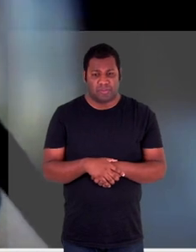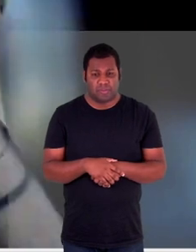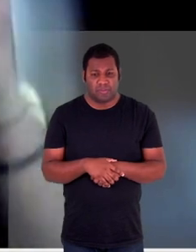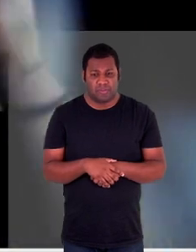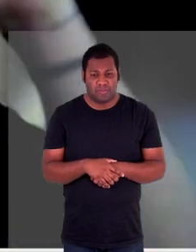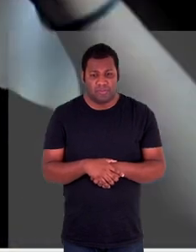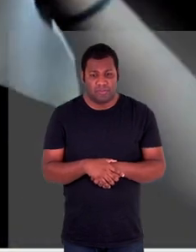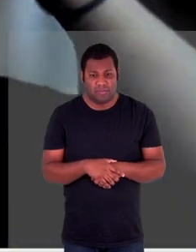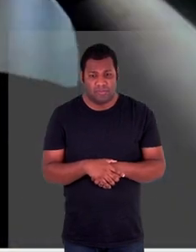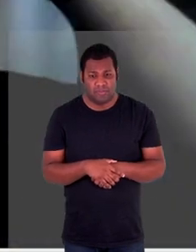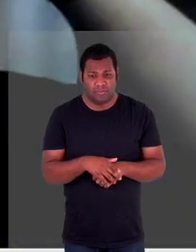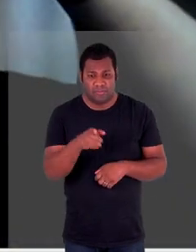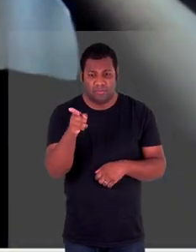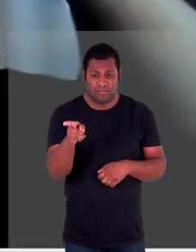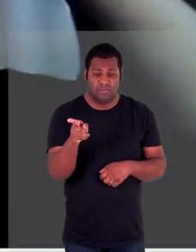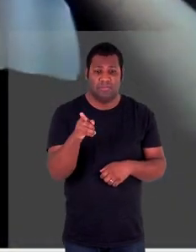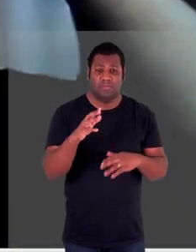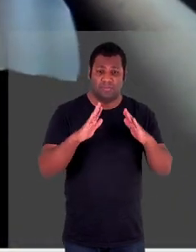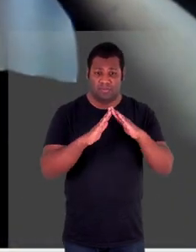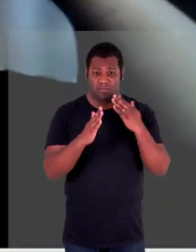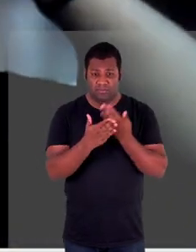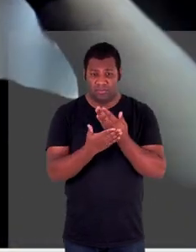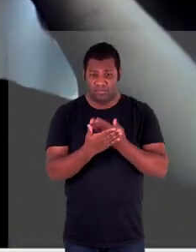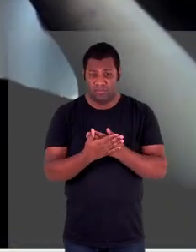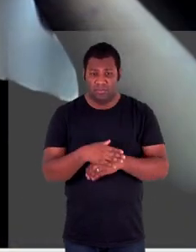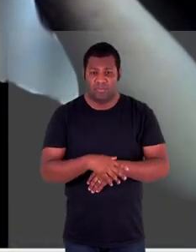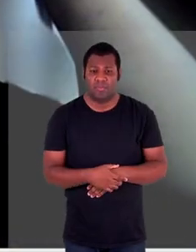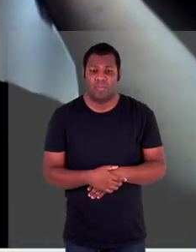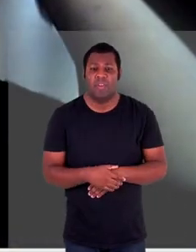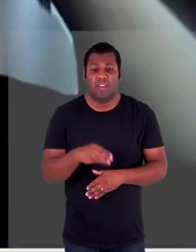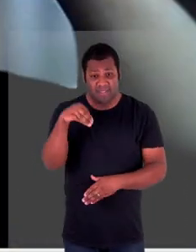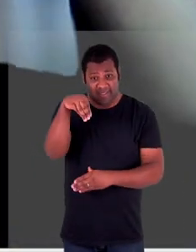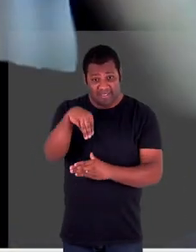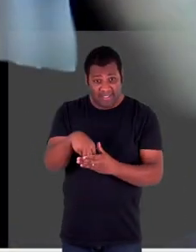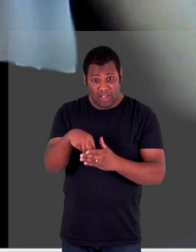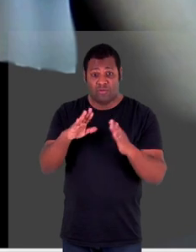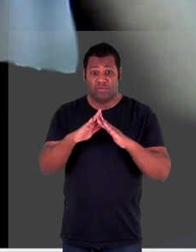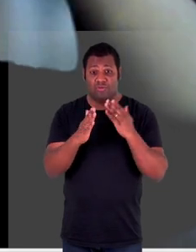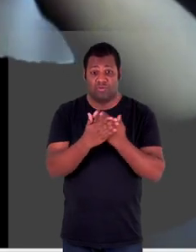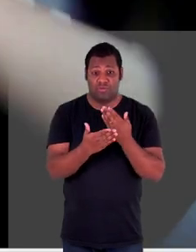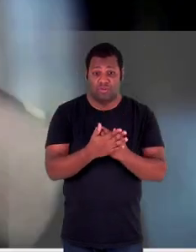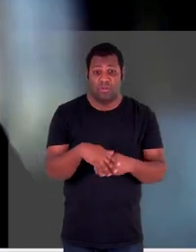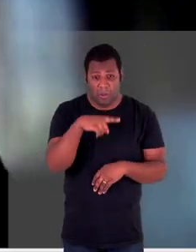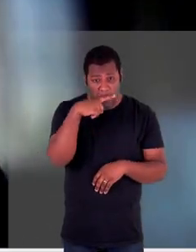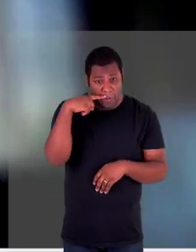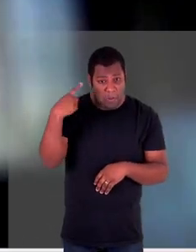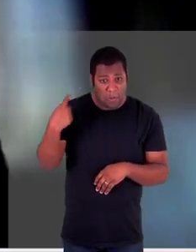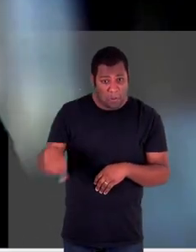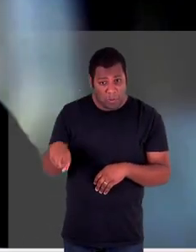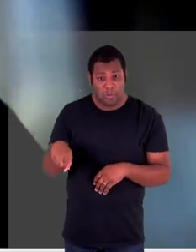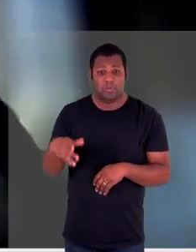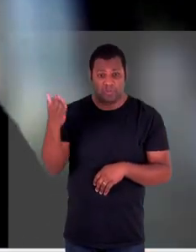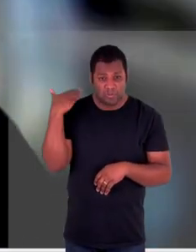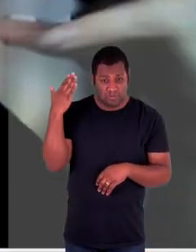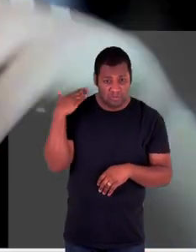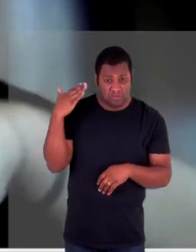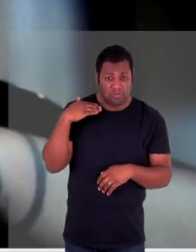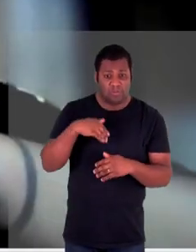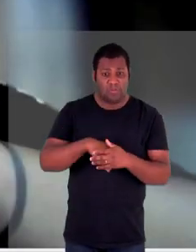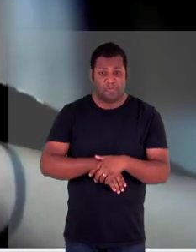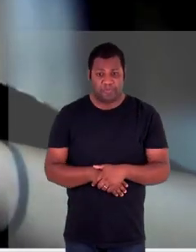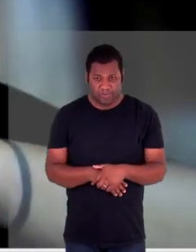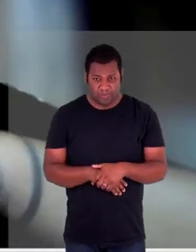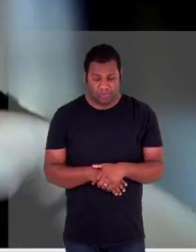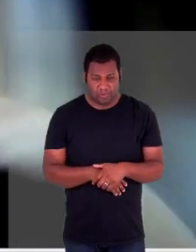isso aqui também foi de uma escola numa vila dentro de uma escola ocupação russa sete meses em que as pessoas continuam